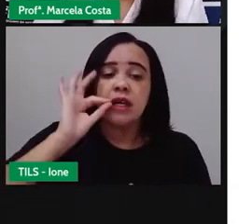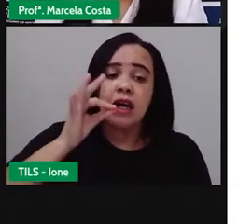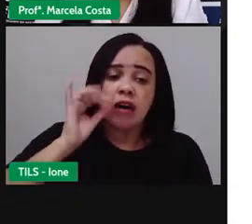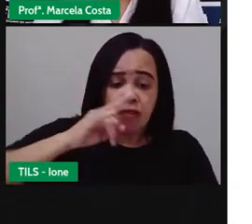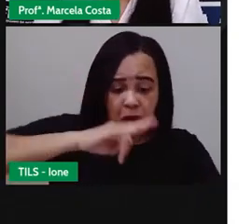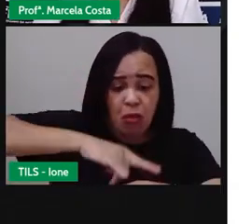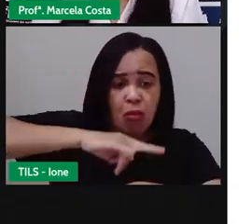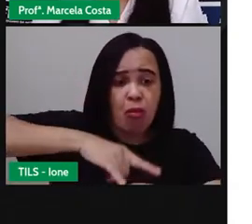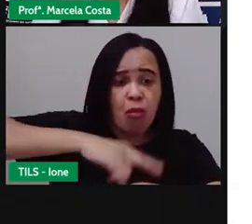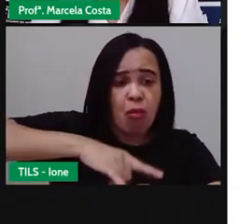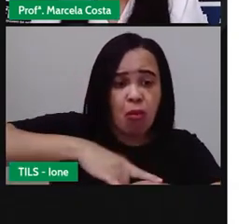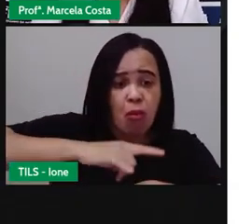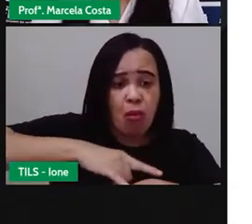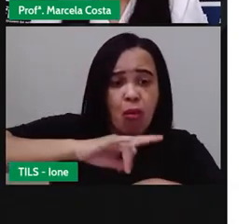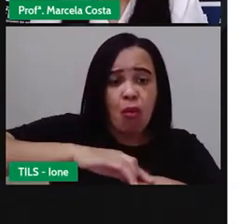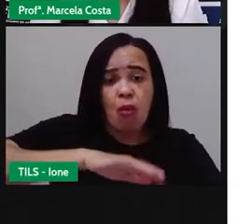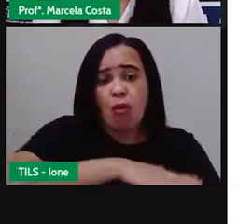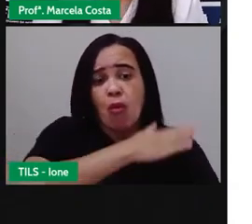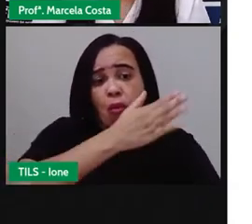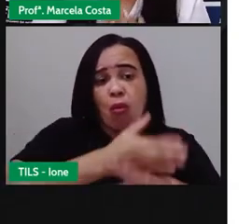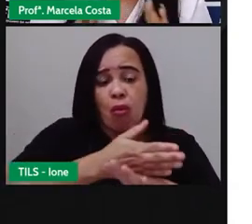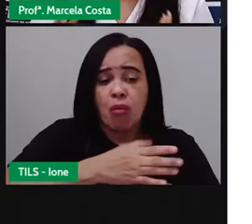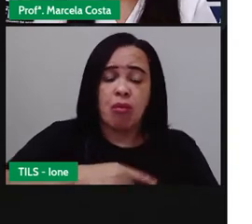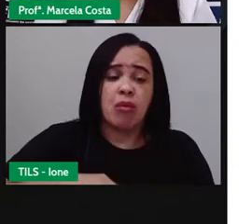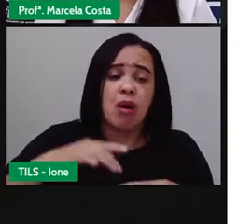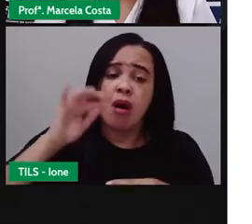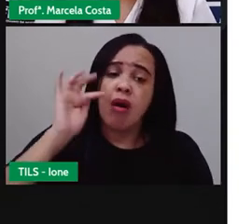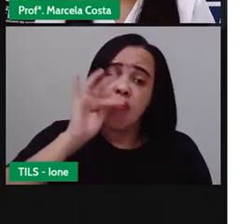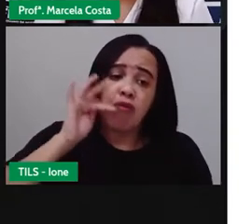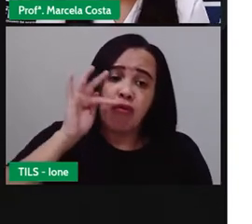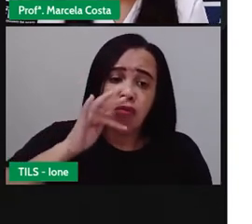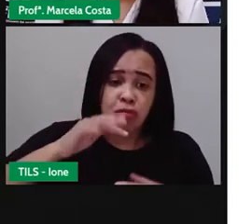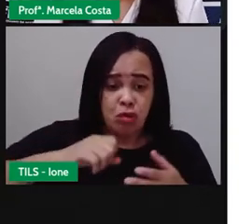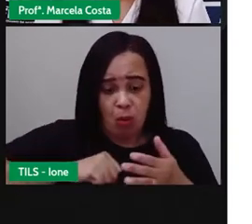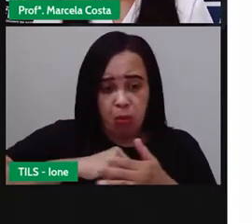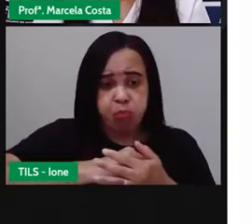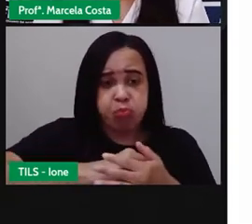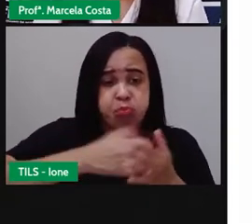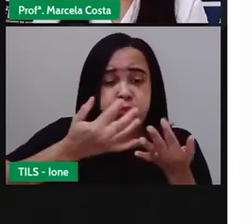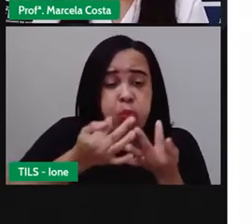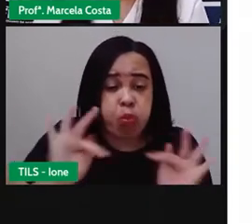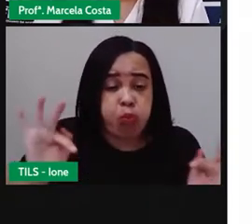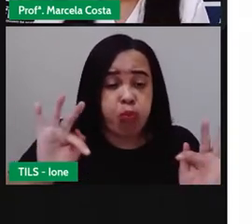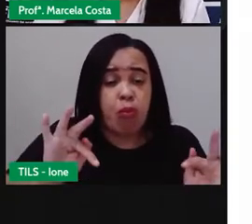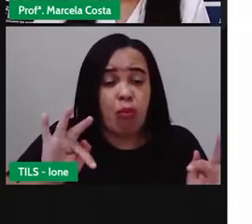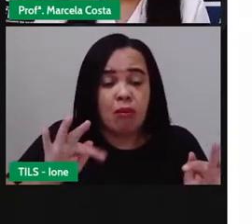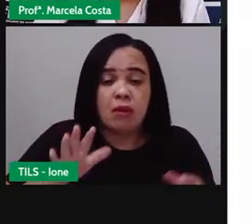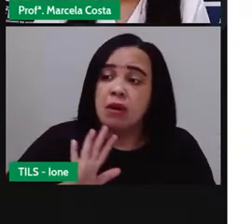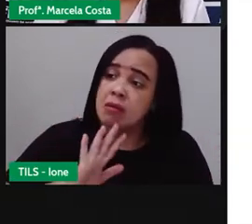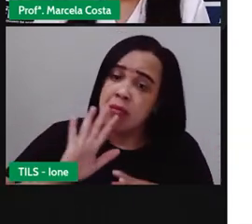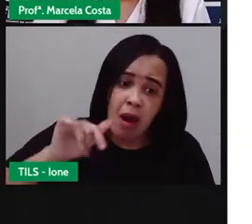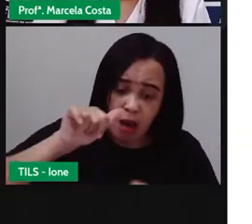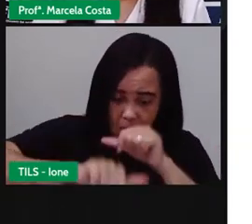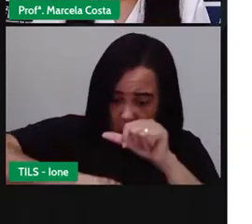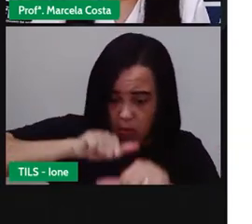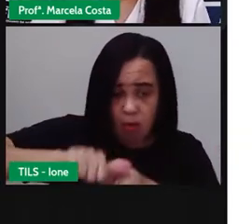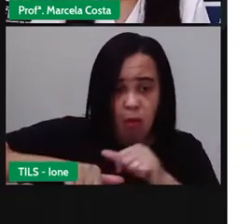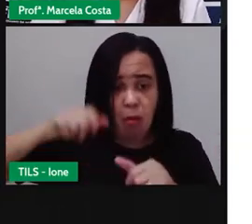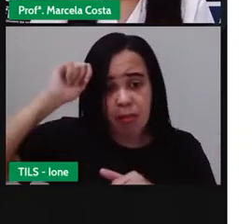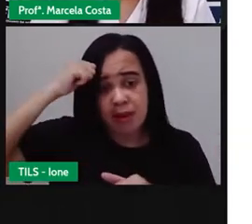comeu muita jabuticaba, teve dor de barriga, e nada disso adiantou para que ele pudesse ficar preto.